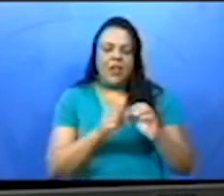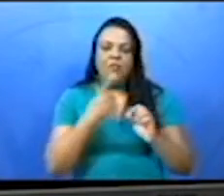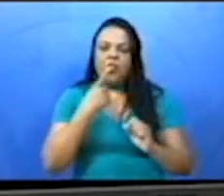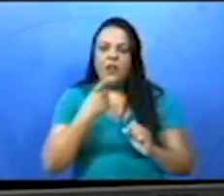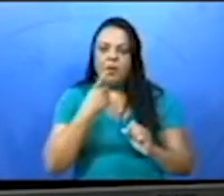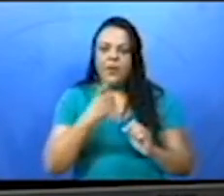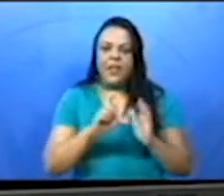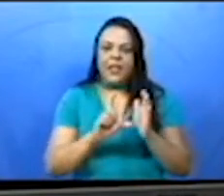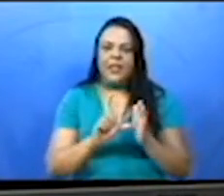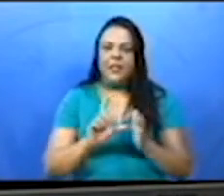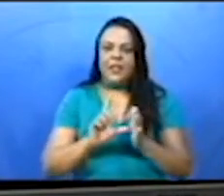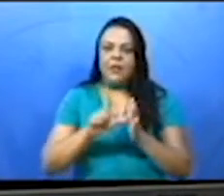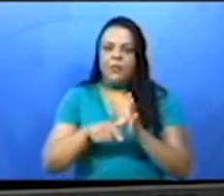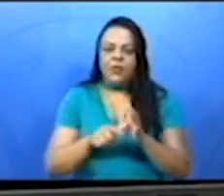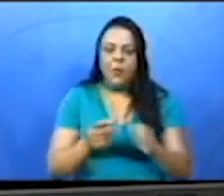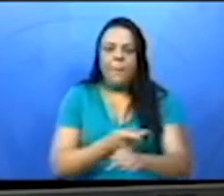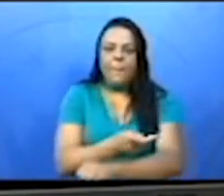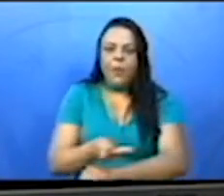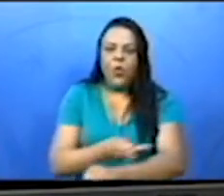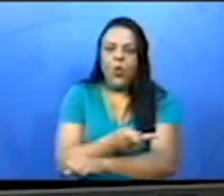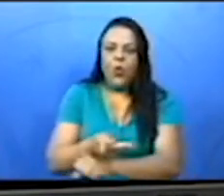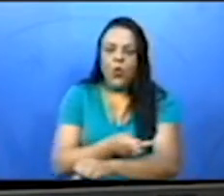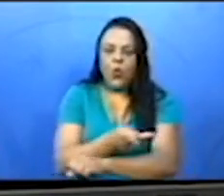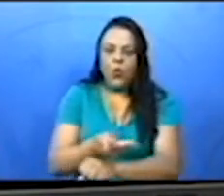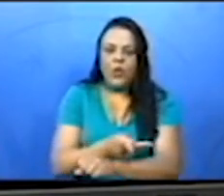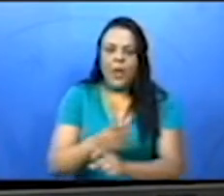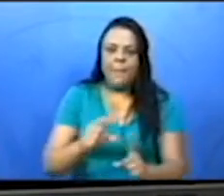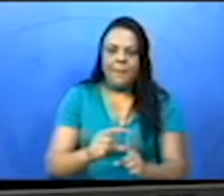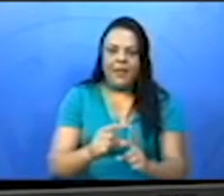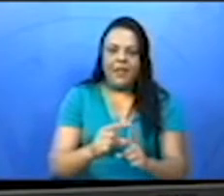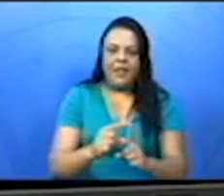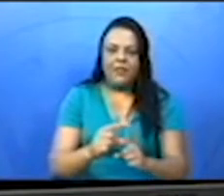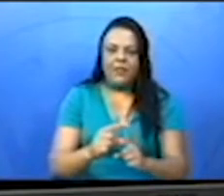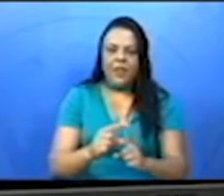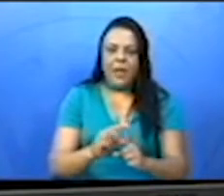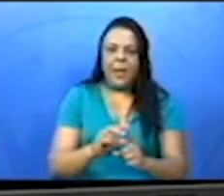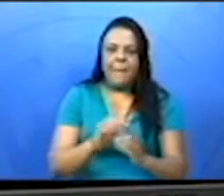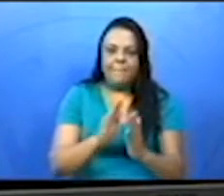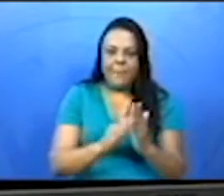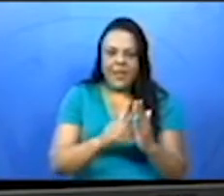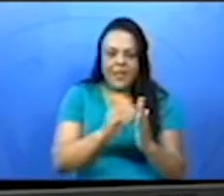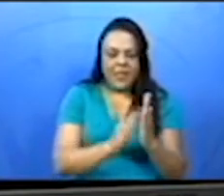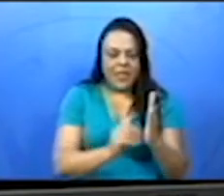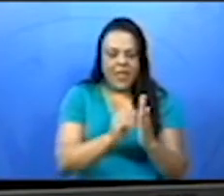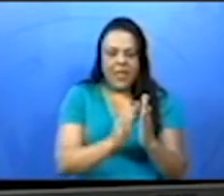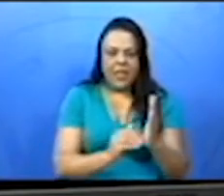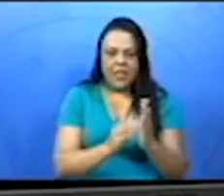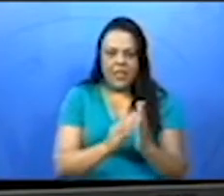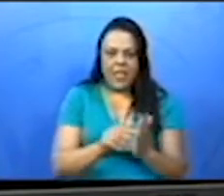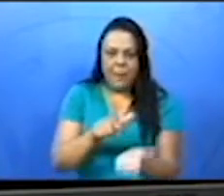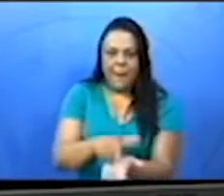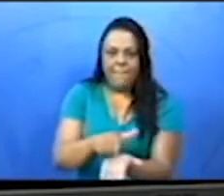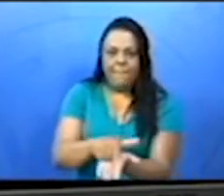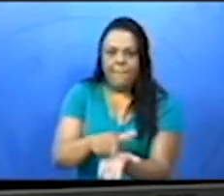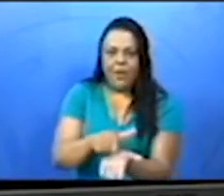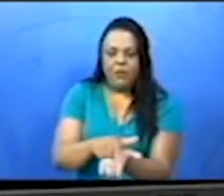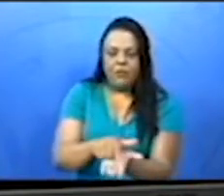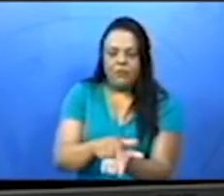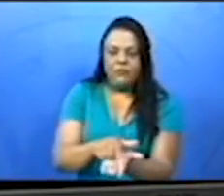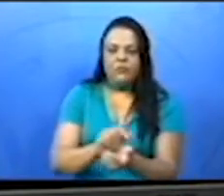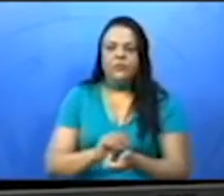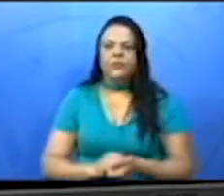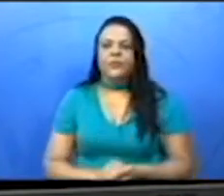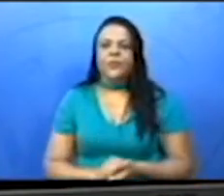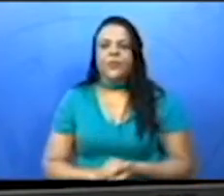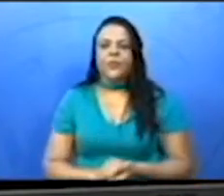restante da palavra e acabar de pintar no seu caça-palavras. Mas preste bem atenção,